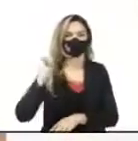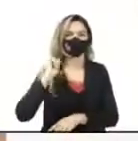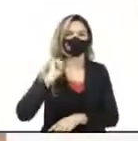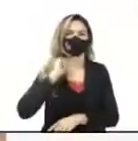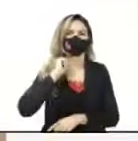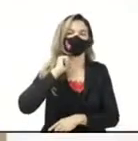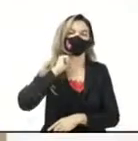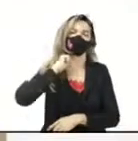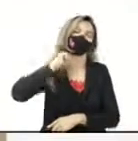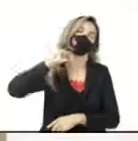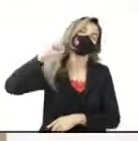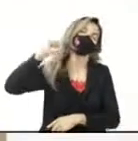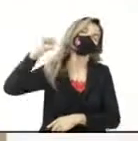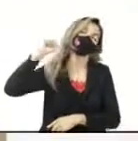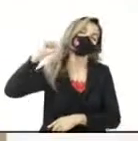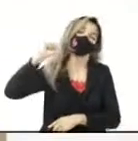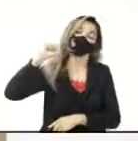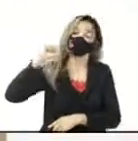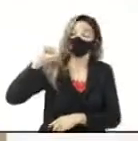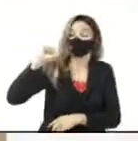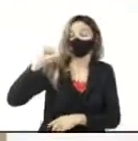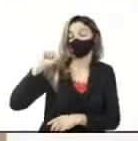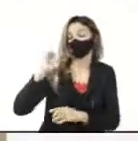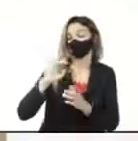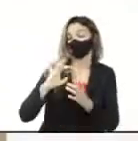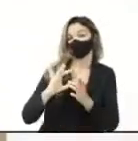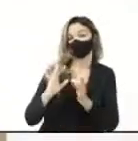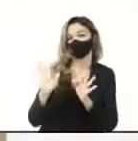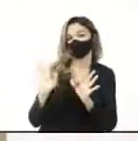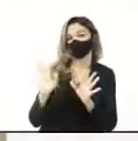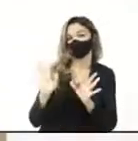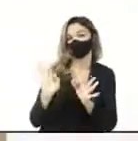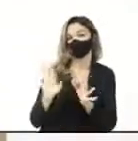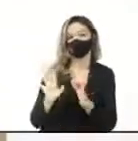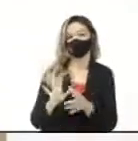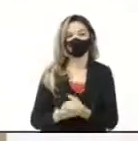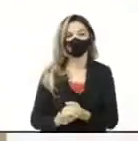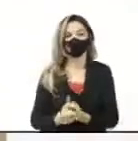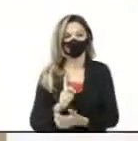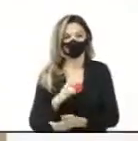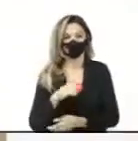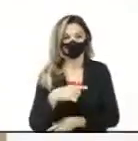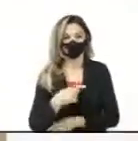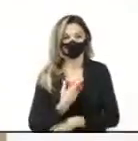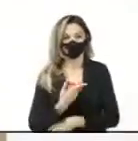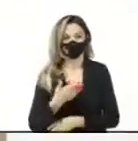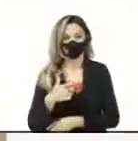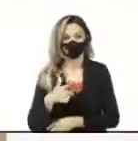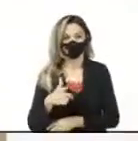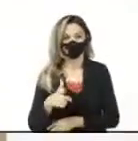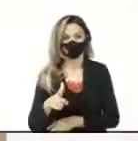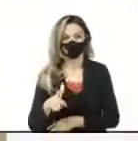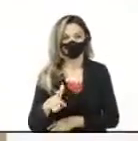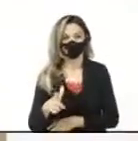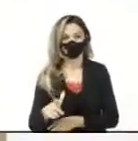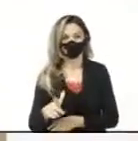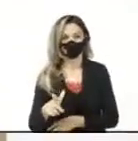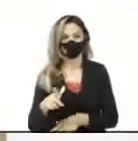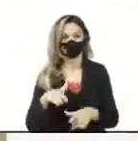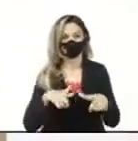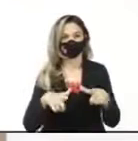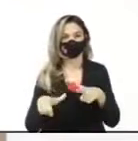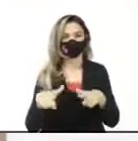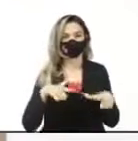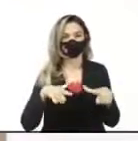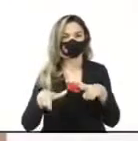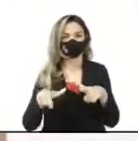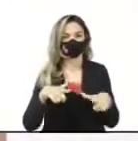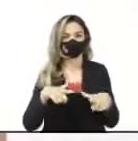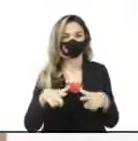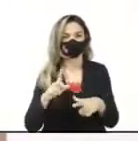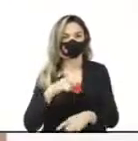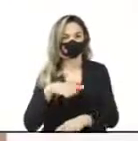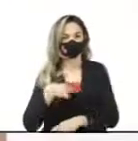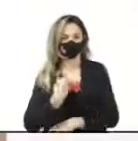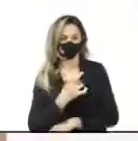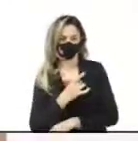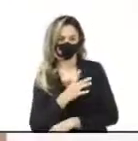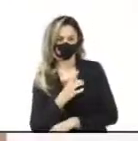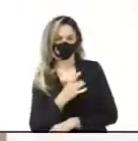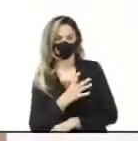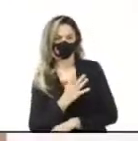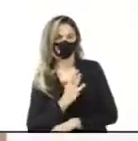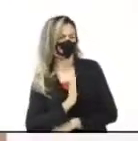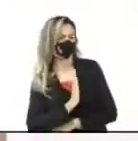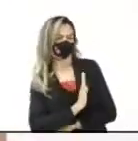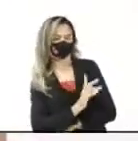nós vamos continuar trabalhando desta forma aí que nós iremos trabalhar. Nós não temos medo, eu já